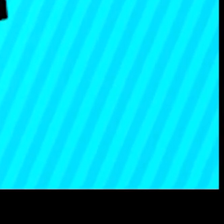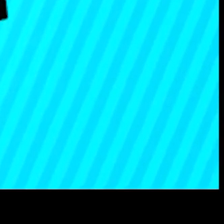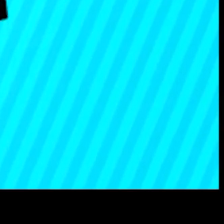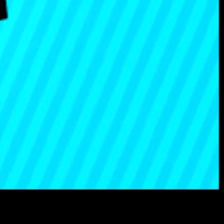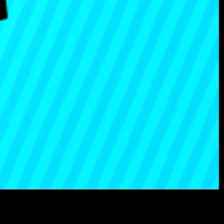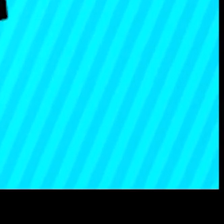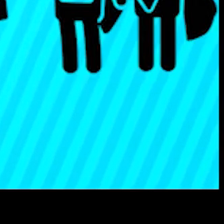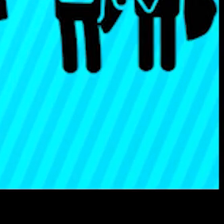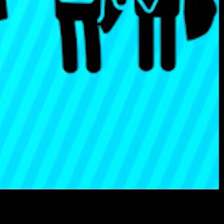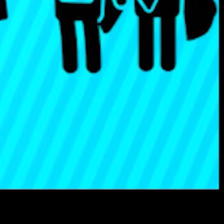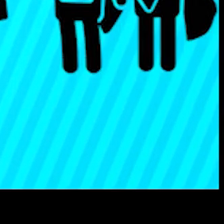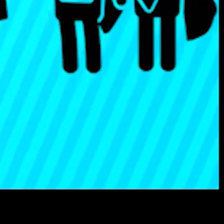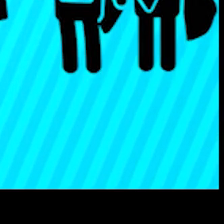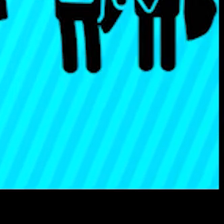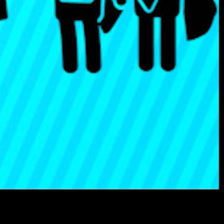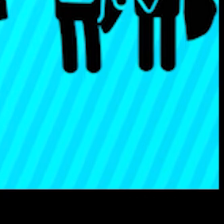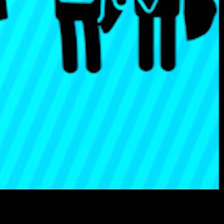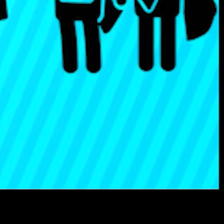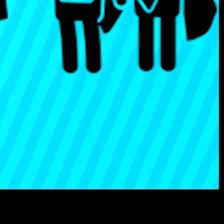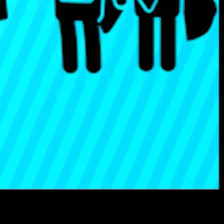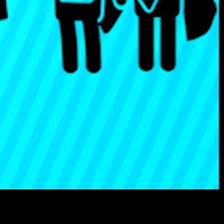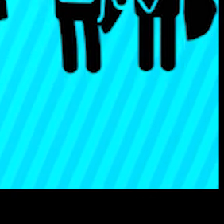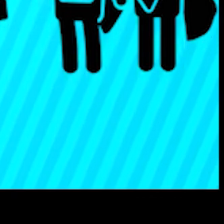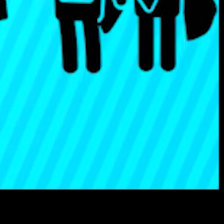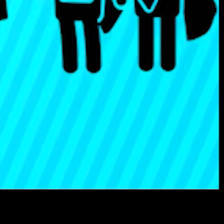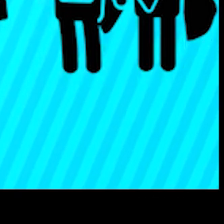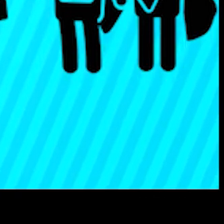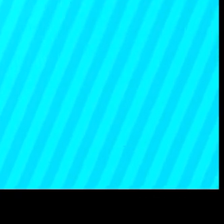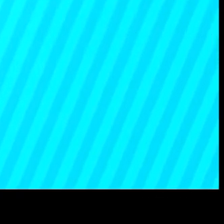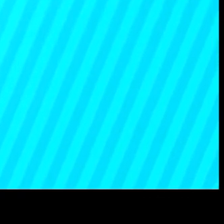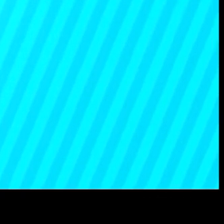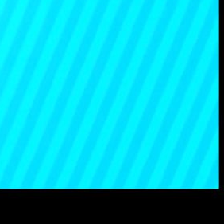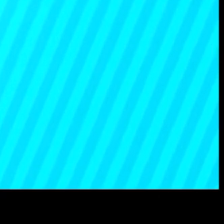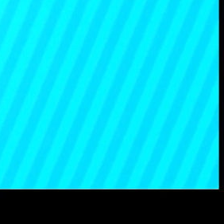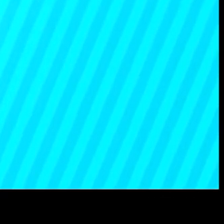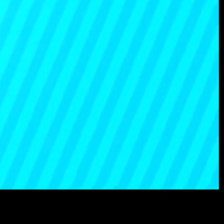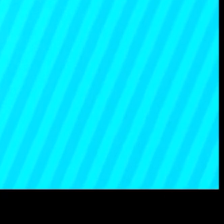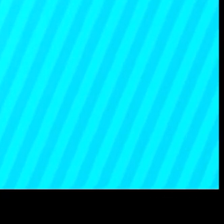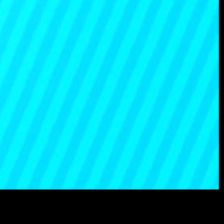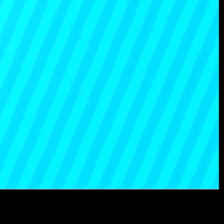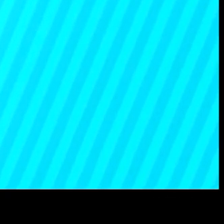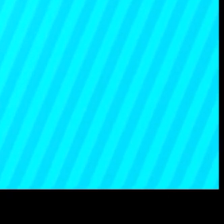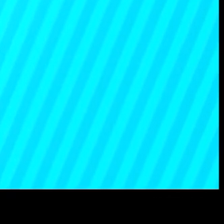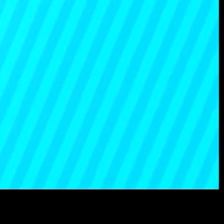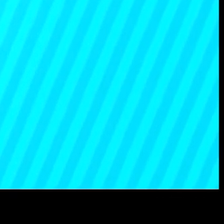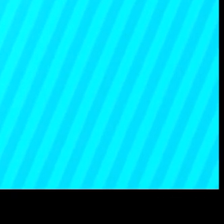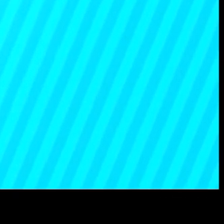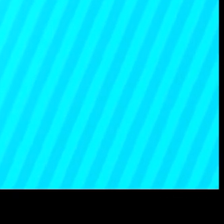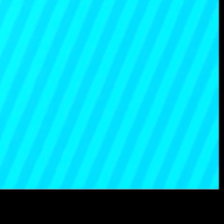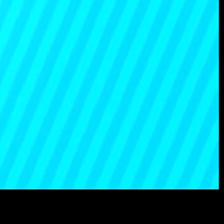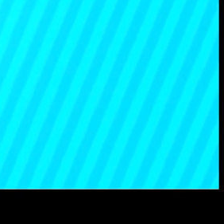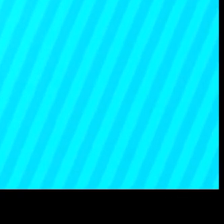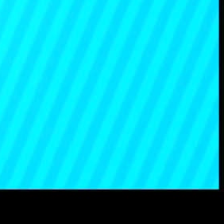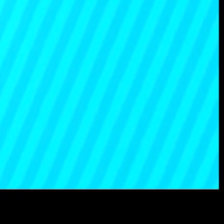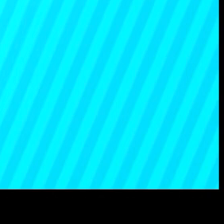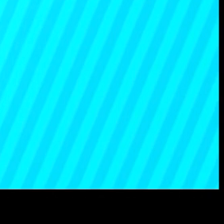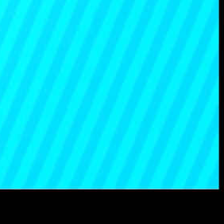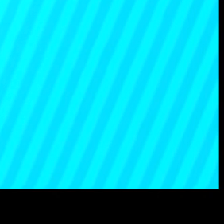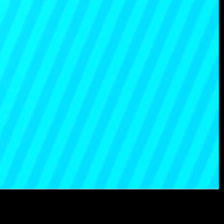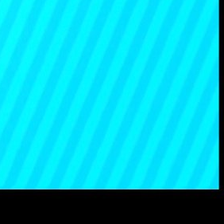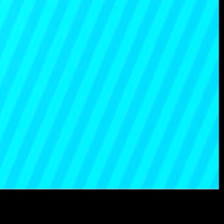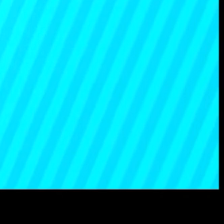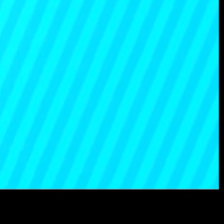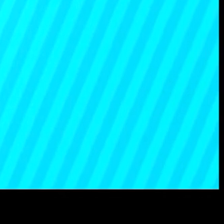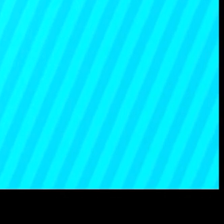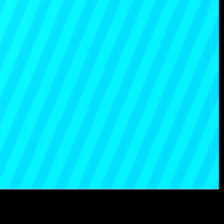noturno. São diversas vagas da primeira e oitava série, uma excelente oportunidade para você que tem mais de 15 anos de idade e ainda